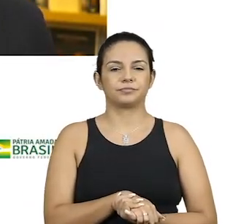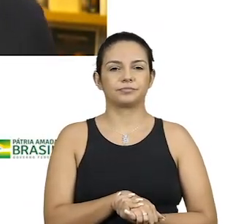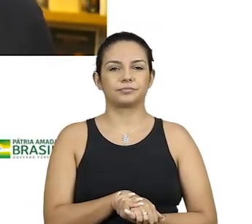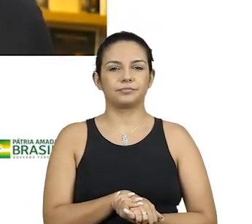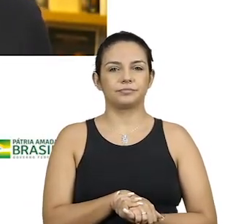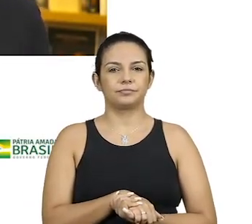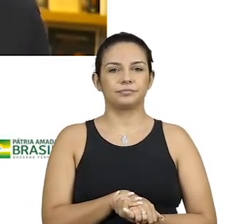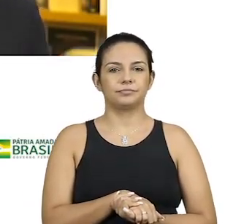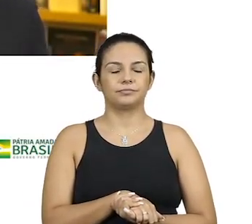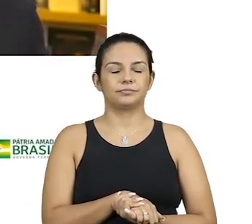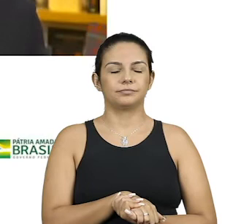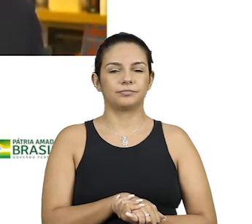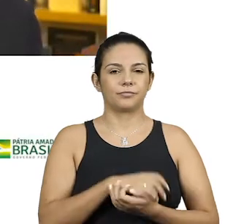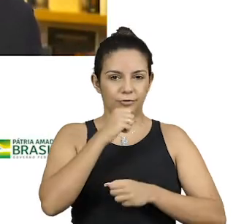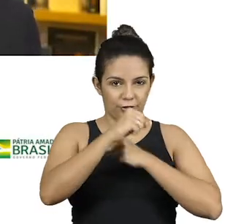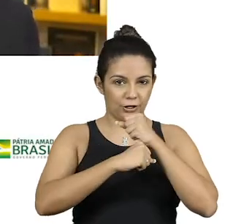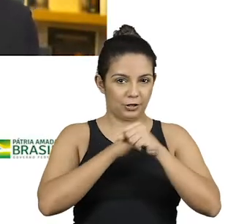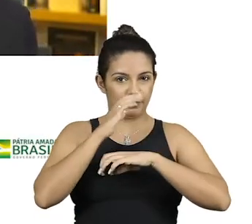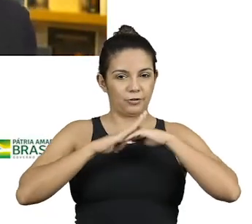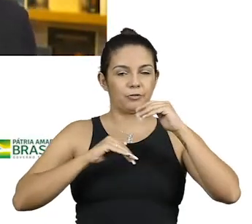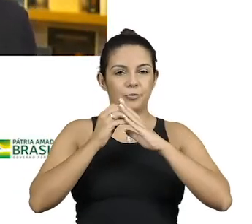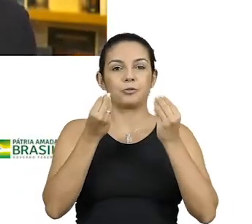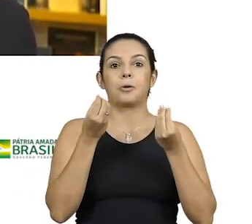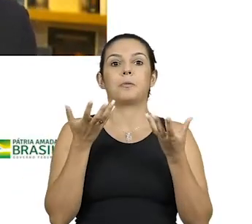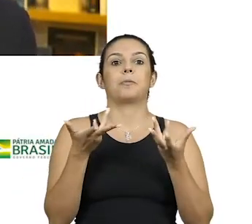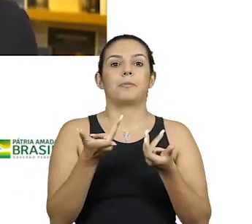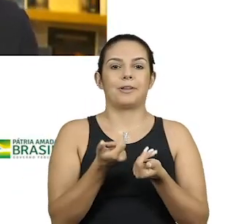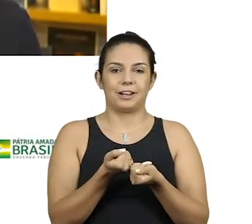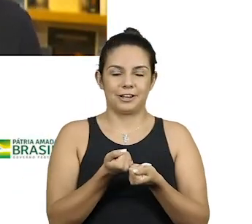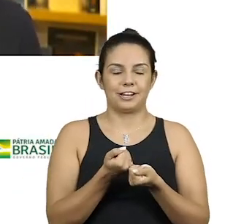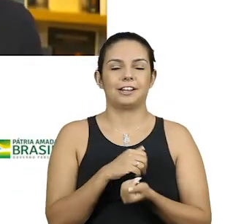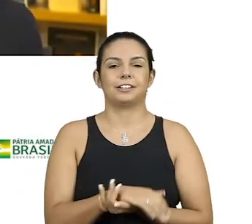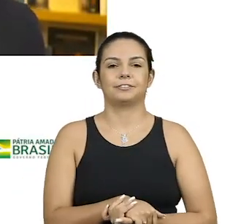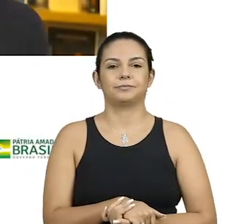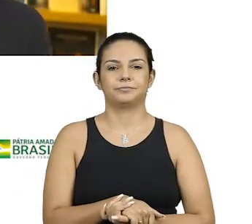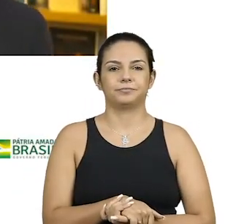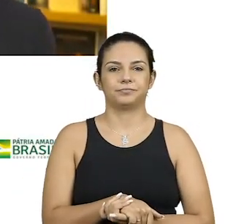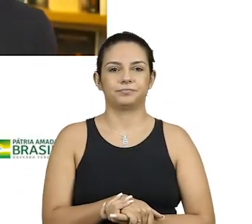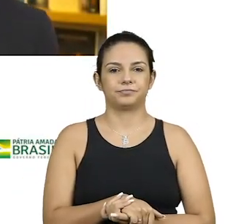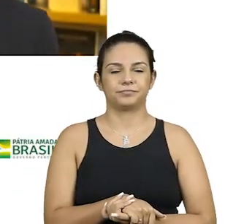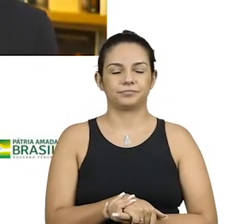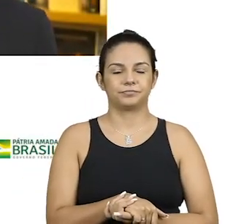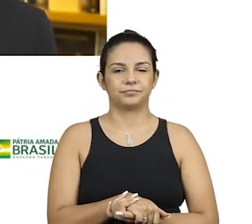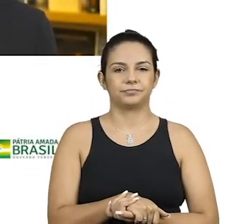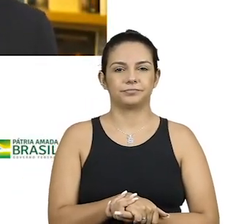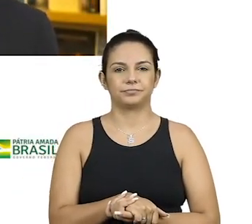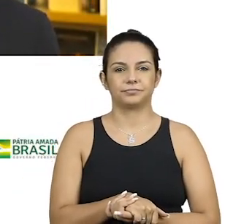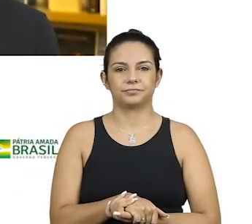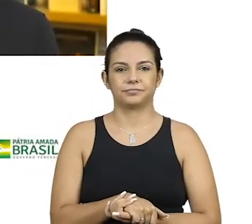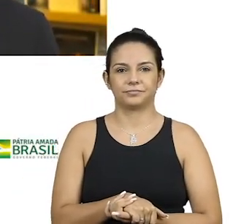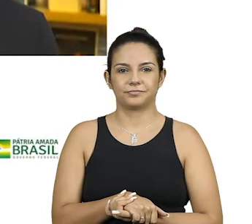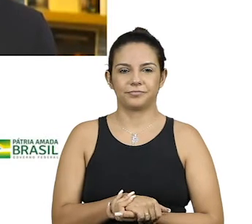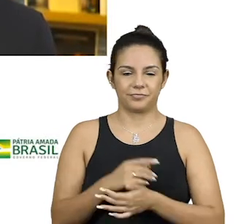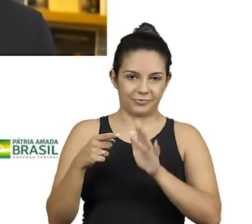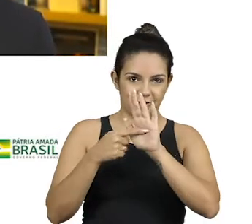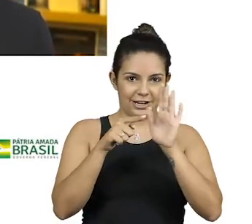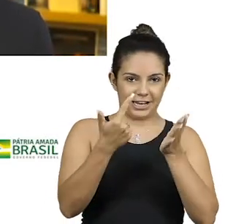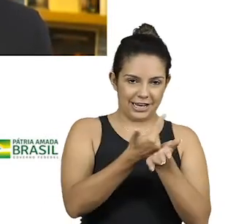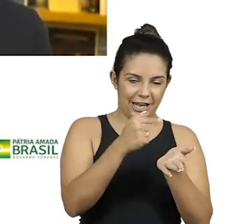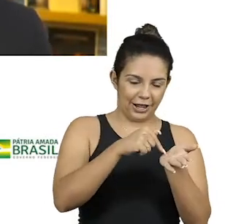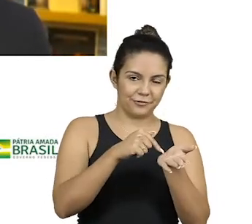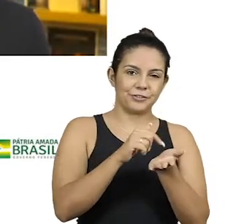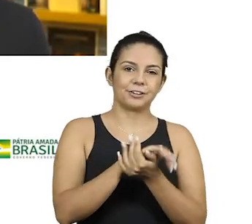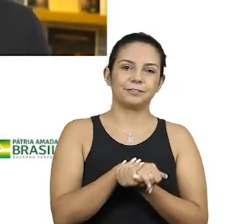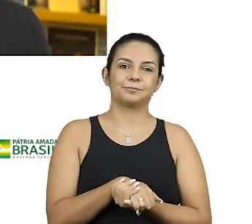e ter tido um ano profissional muito bacana, um ano profissional muito bacana que está refletido nesse livro.